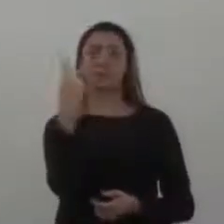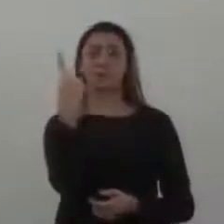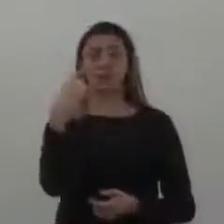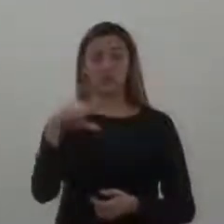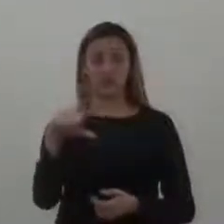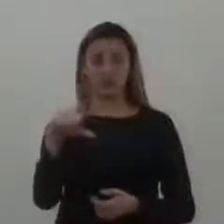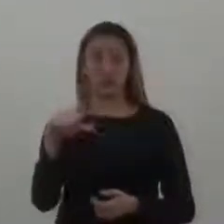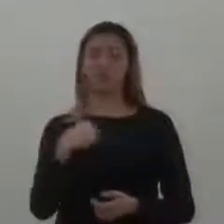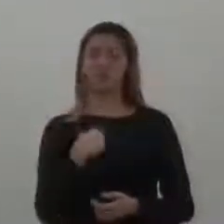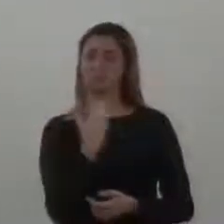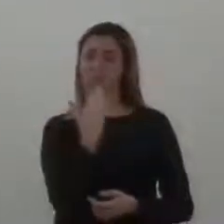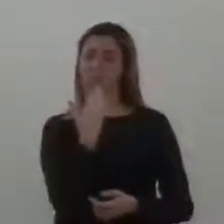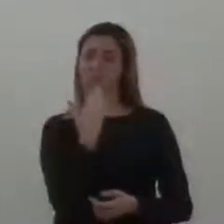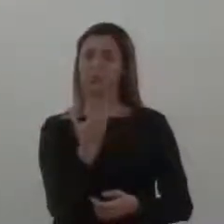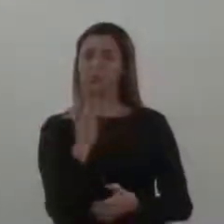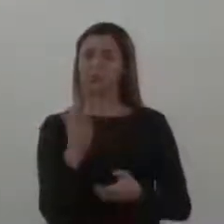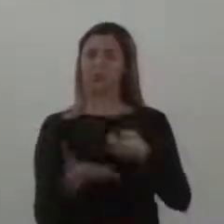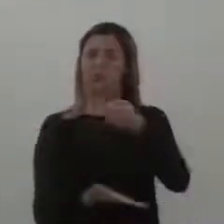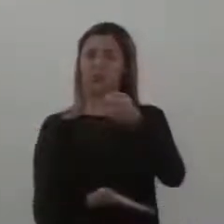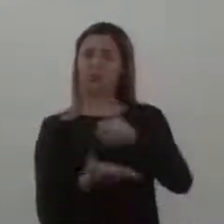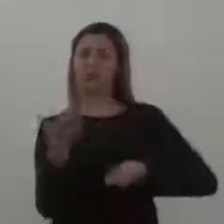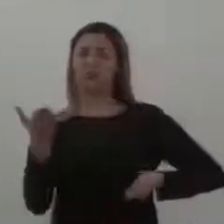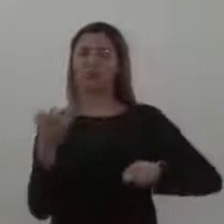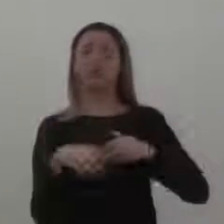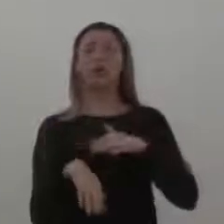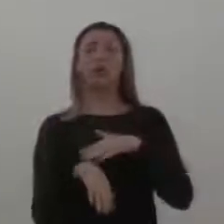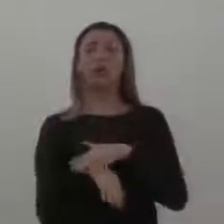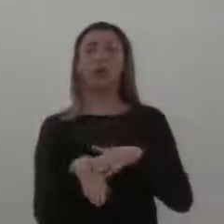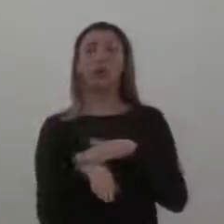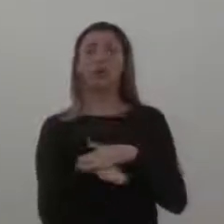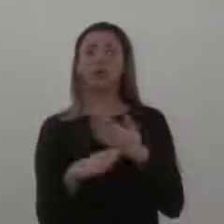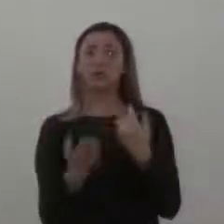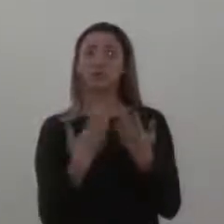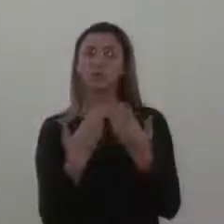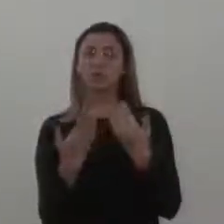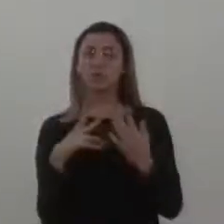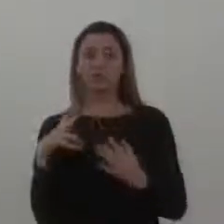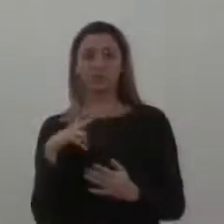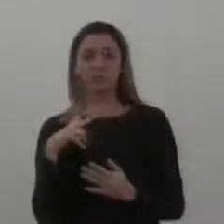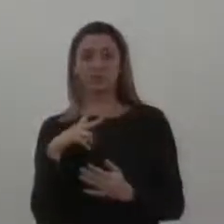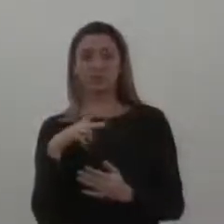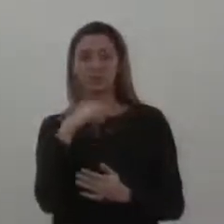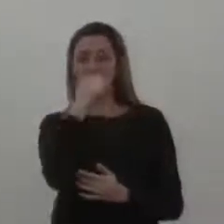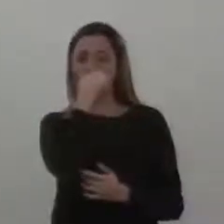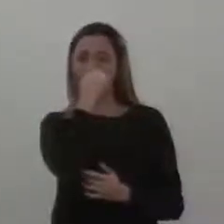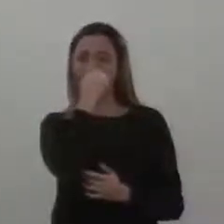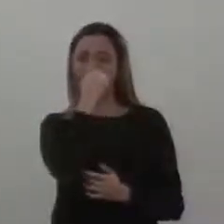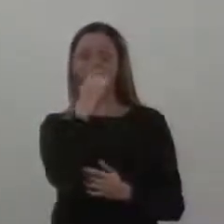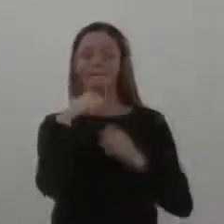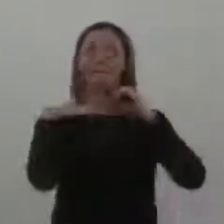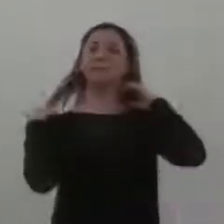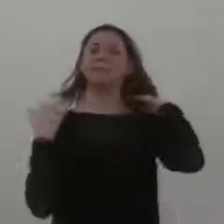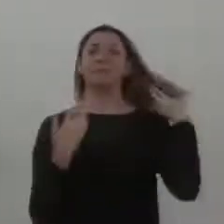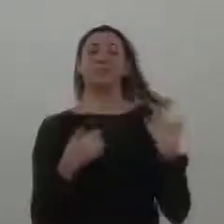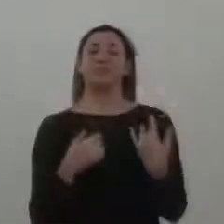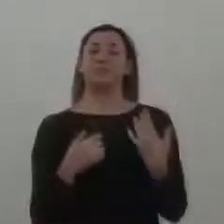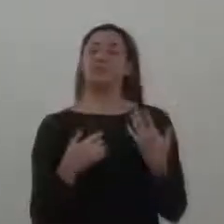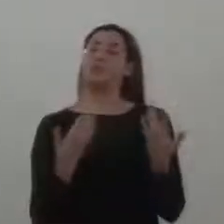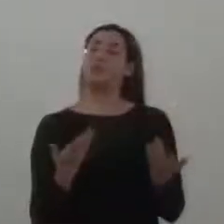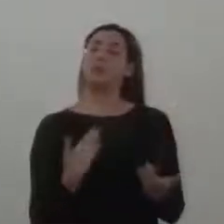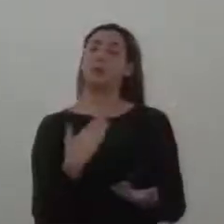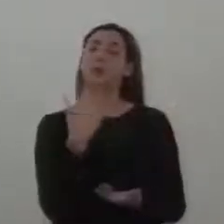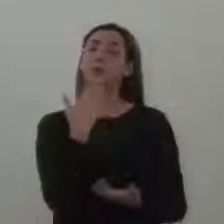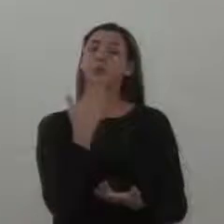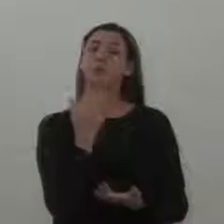fiz o mesmo requerimento, e aí, começando com o vereador agora há pouco, aqui no gabinete dele, a gente compara as informações que vão vir, porque